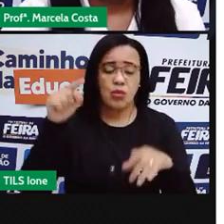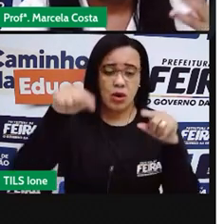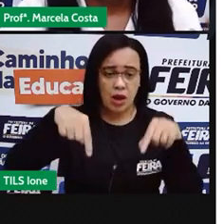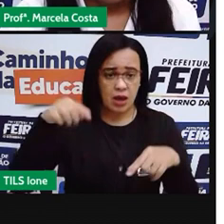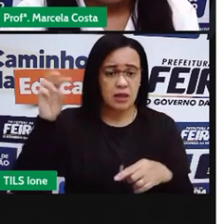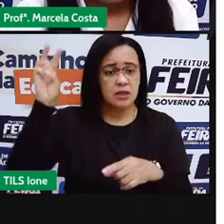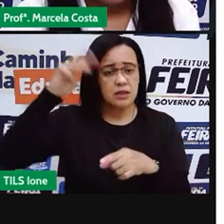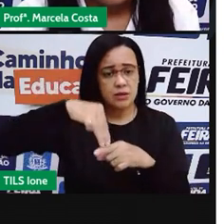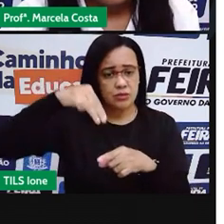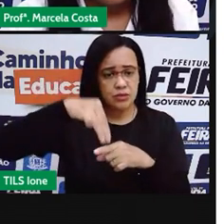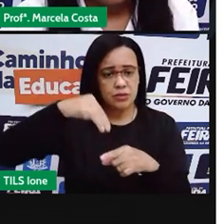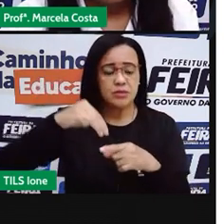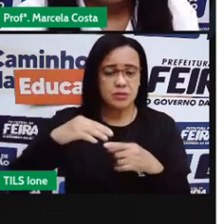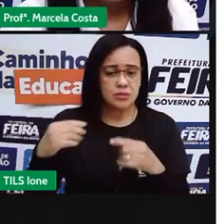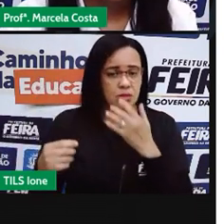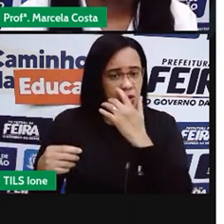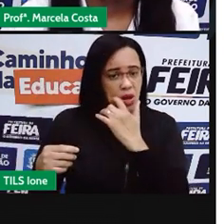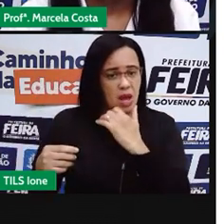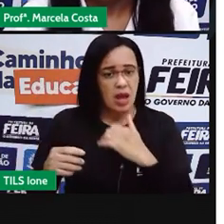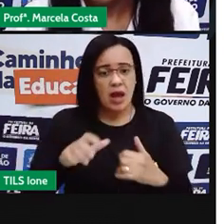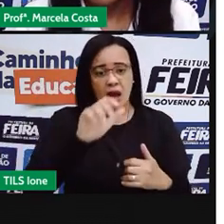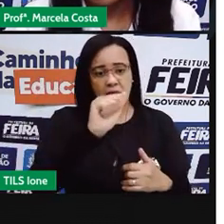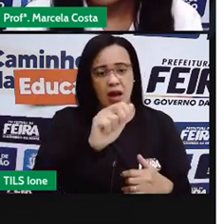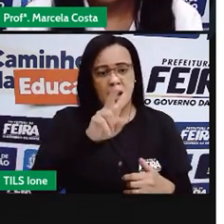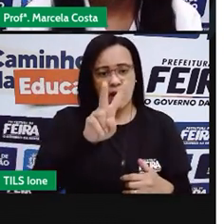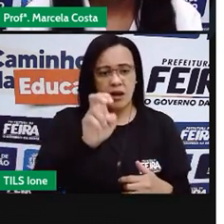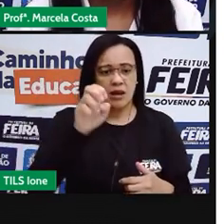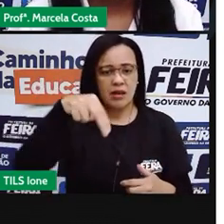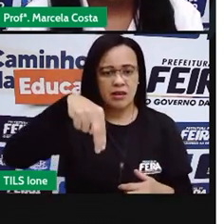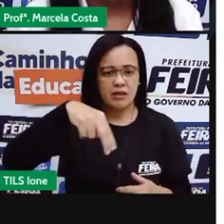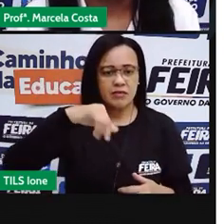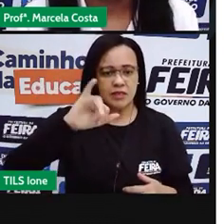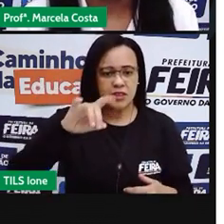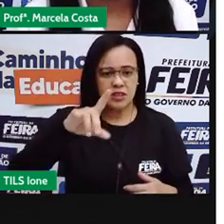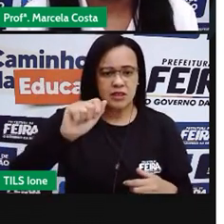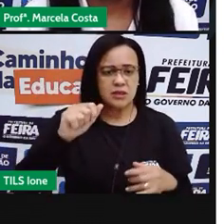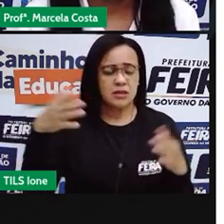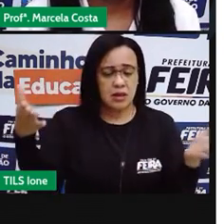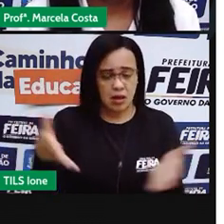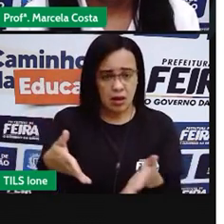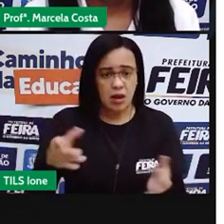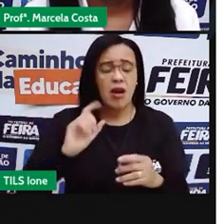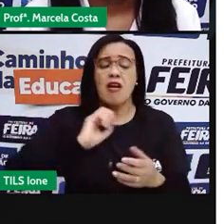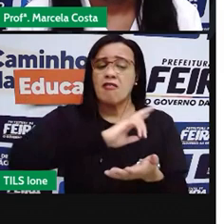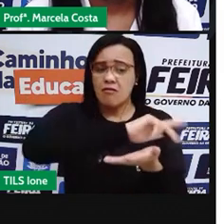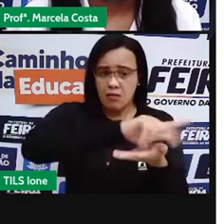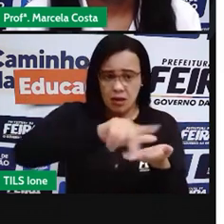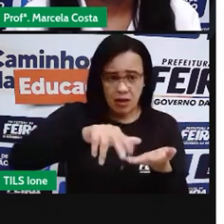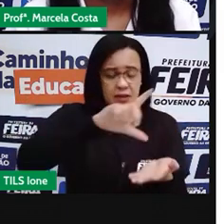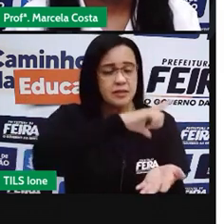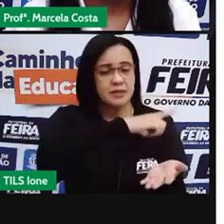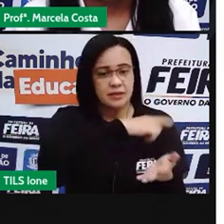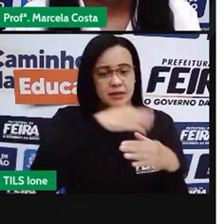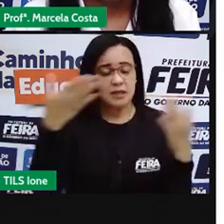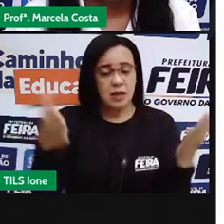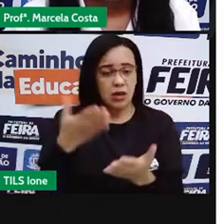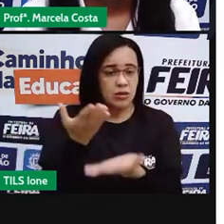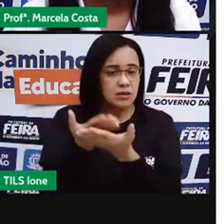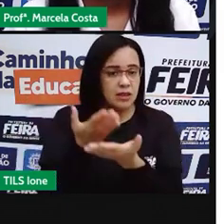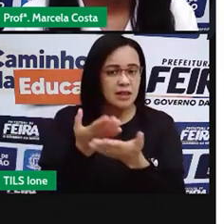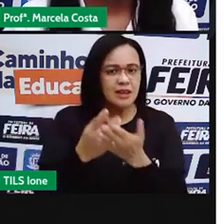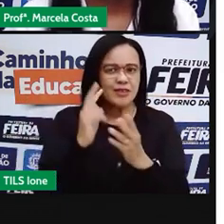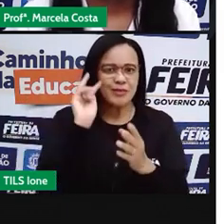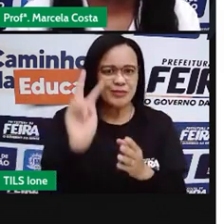Tem várias nisso. E aqui, durante a aula, a gente vai listar alguns museus.